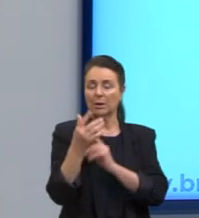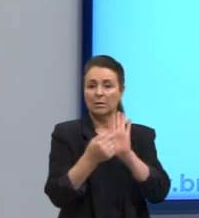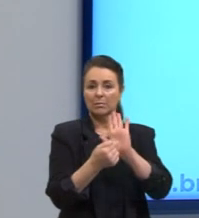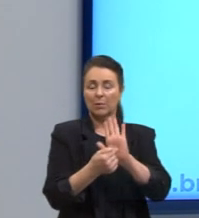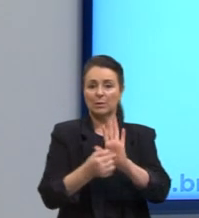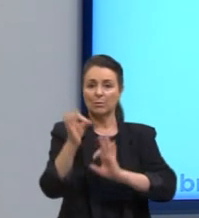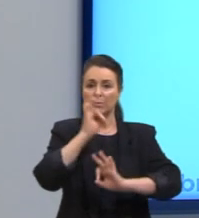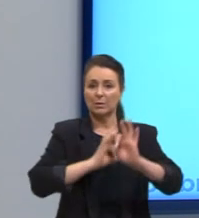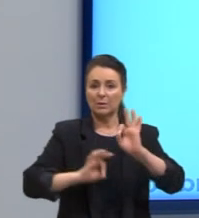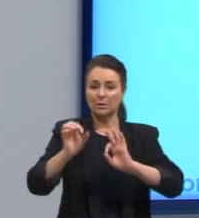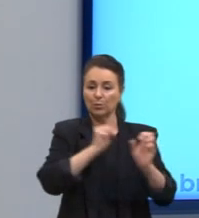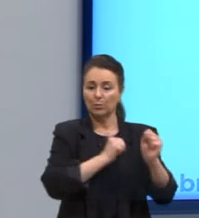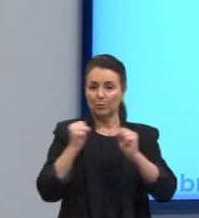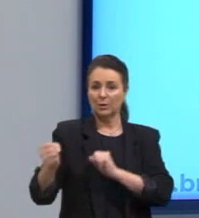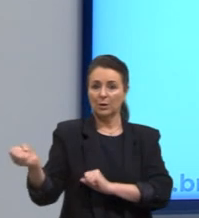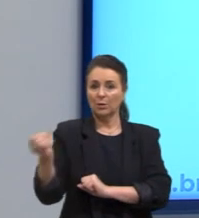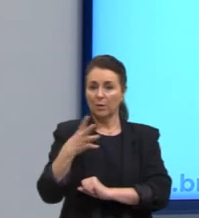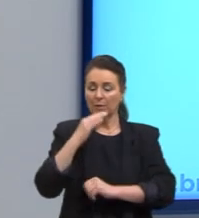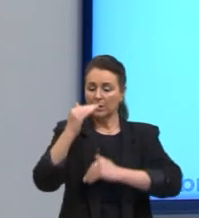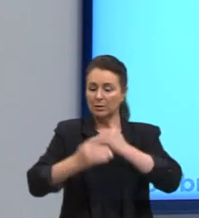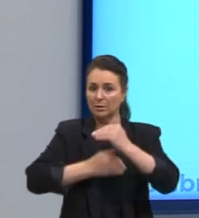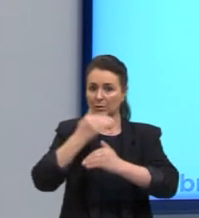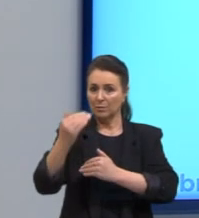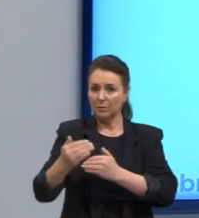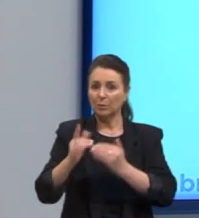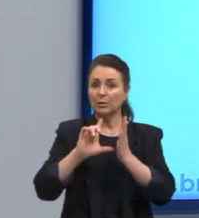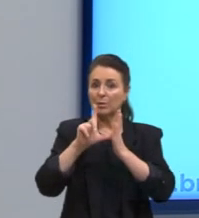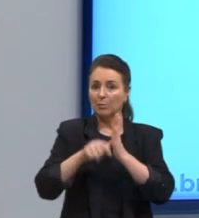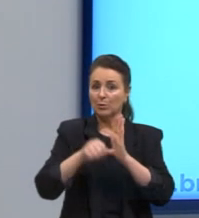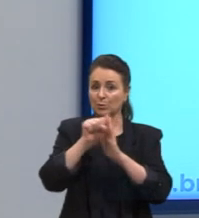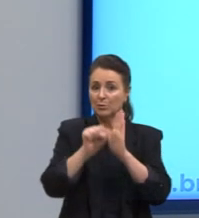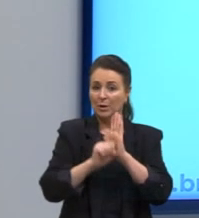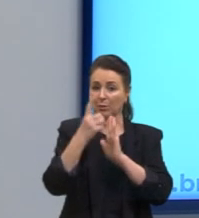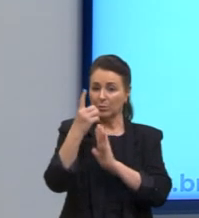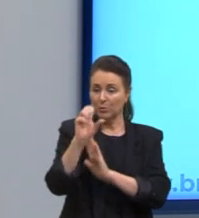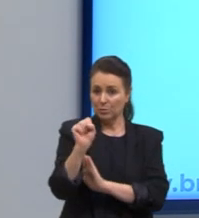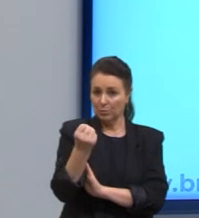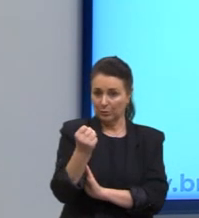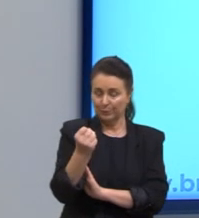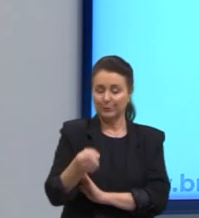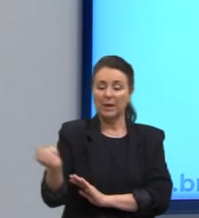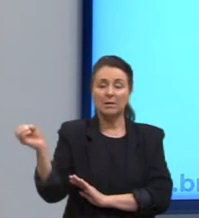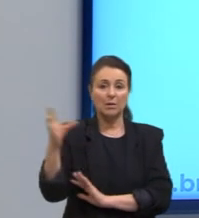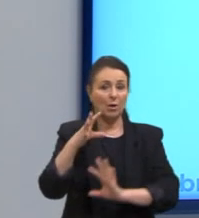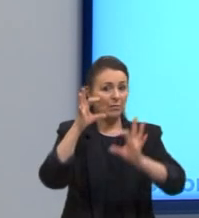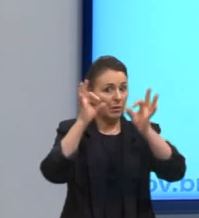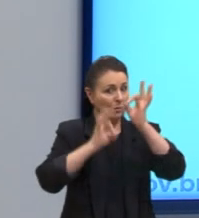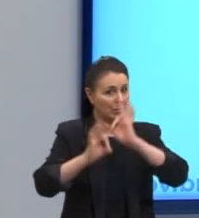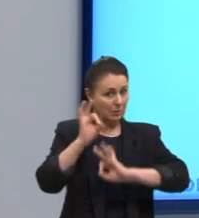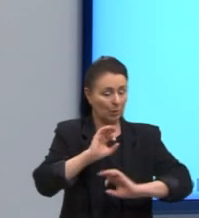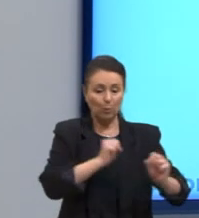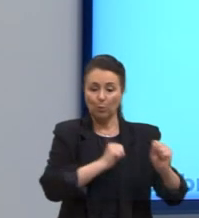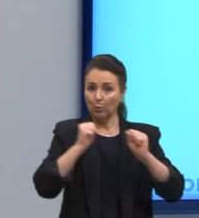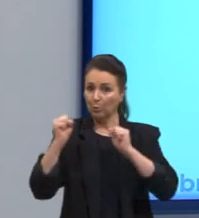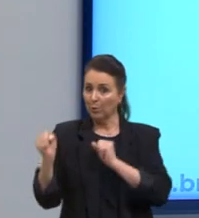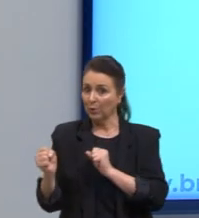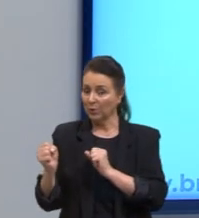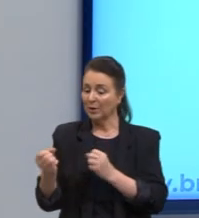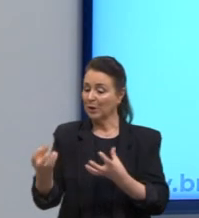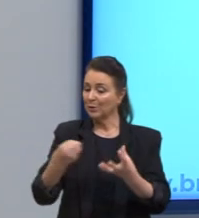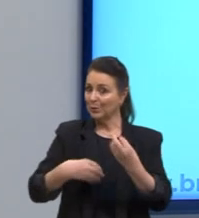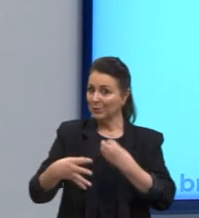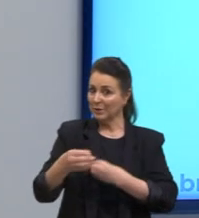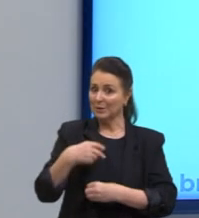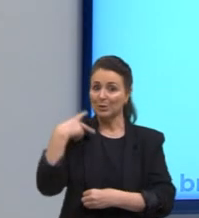poder que se desenvolveu a partir do século XVIII. Nessa nova organização, o poder não se concentra apenas no setor